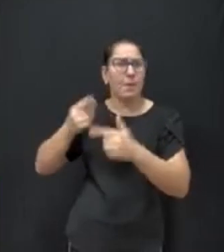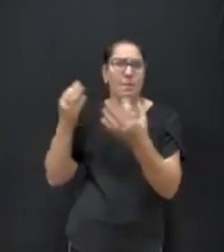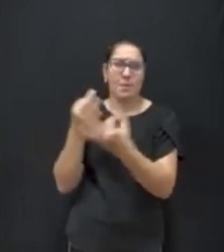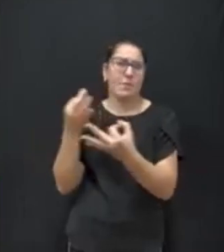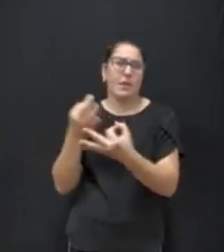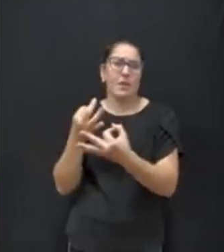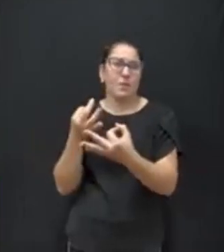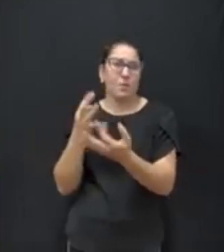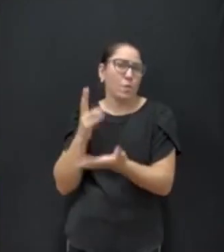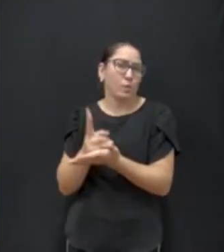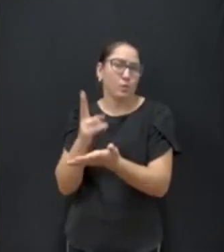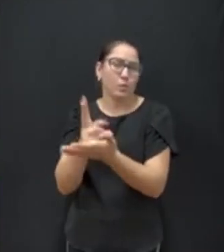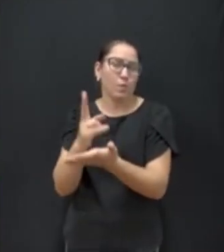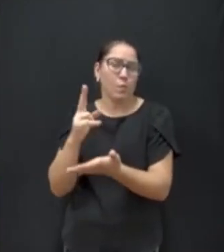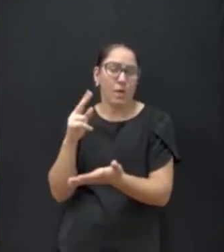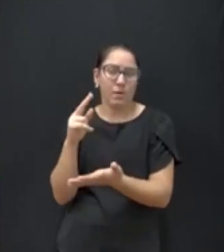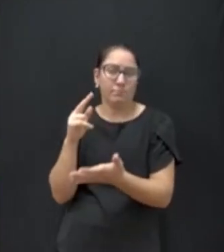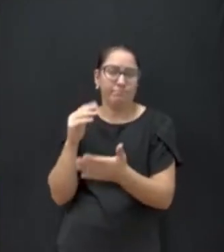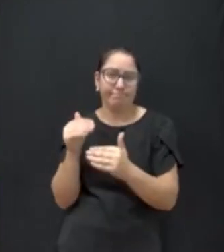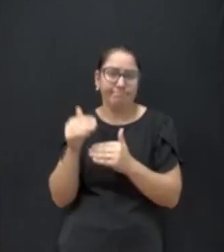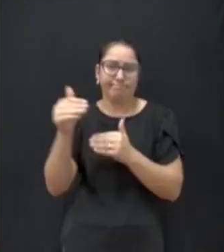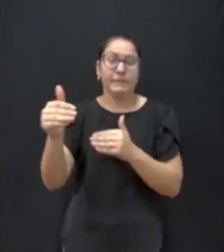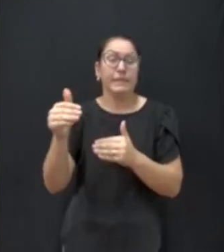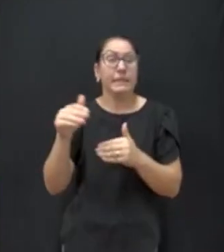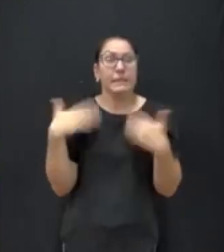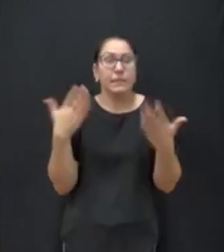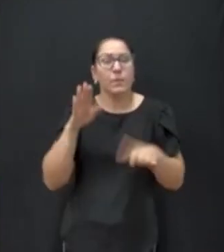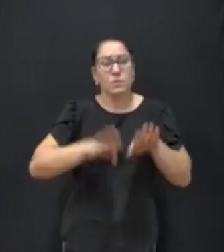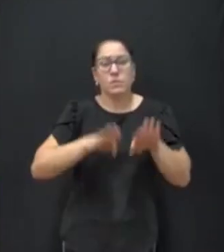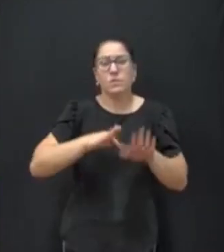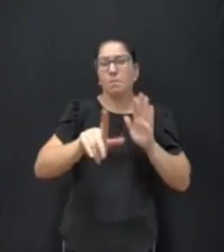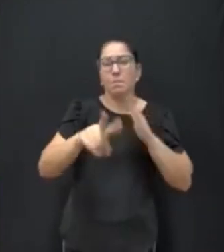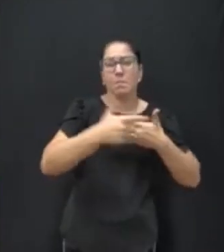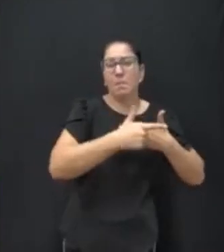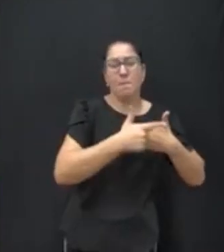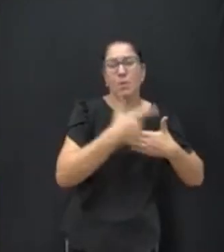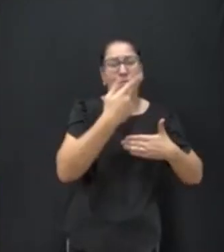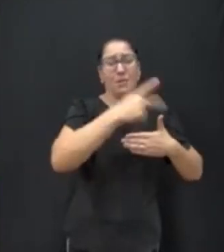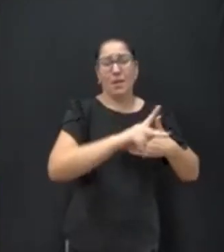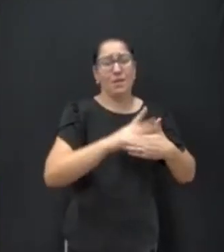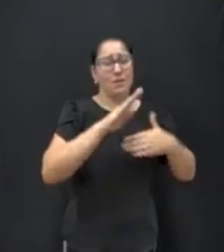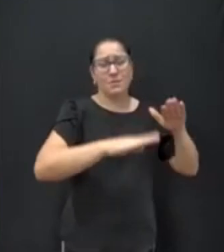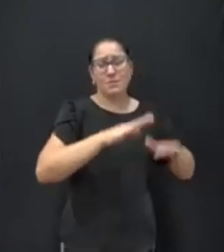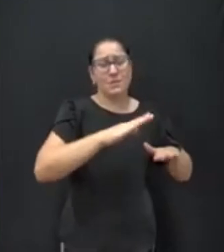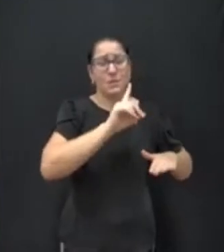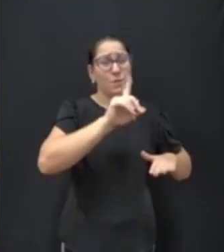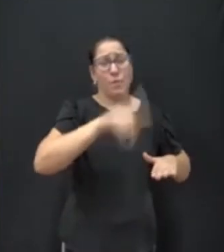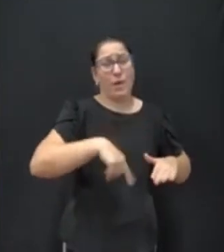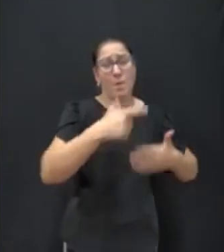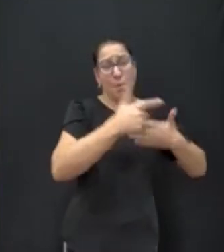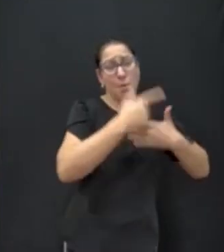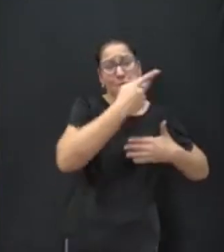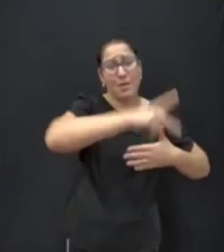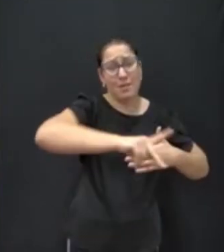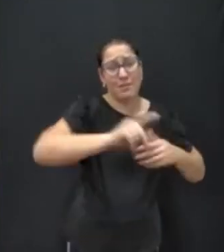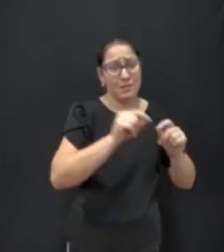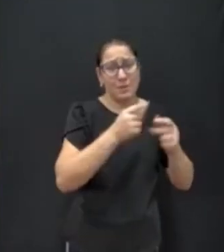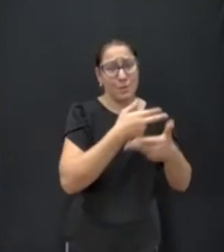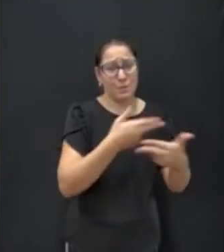ostensivo. Muitas vezes nem é o papel dela. Muitas vezes não, não é o papel dela.